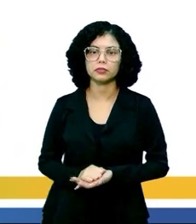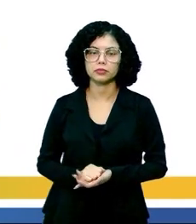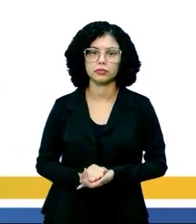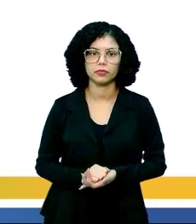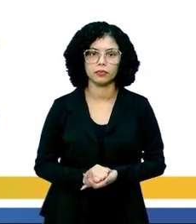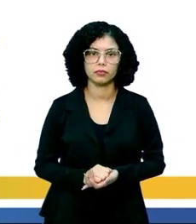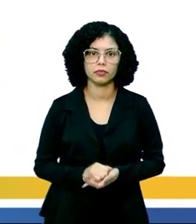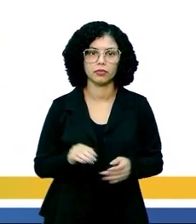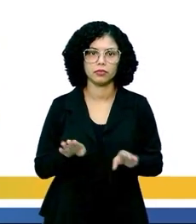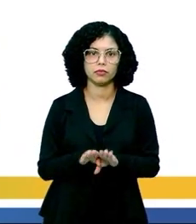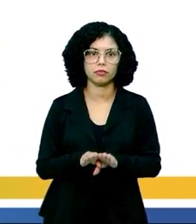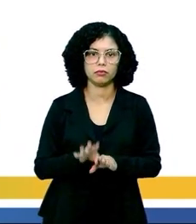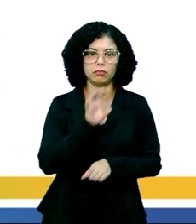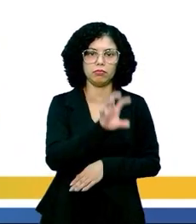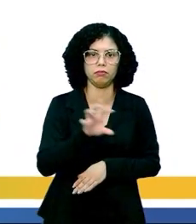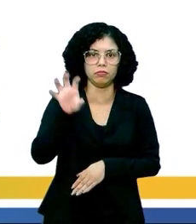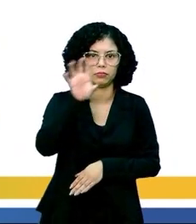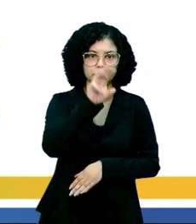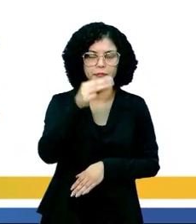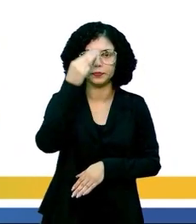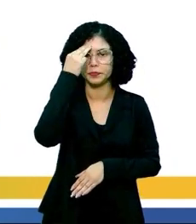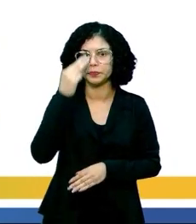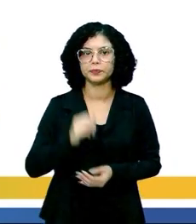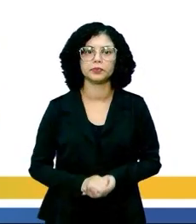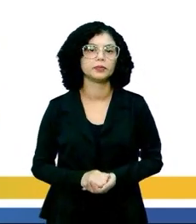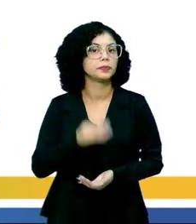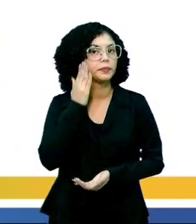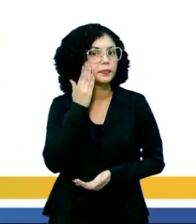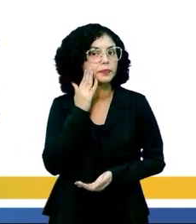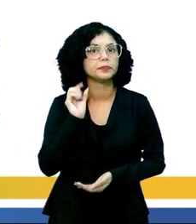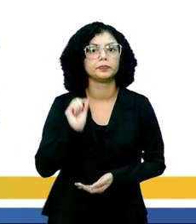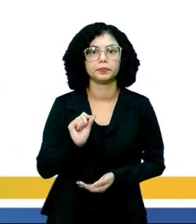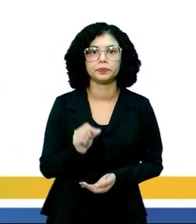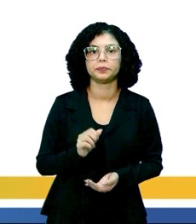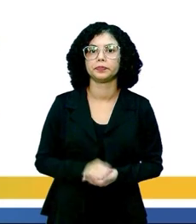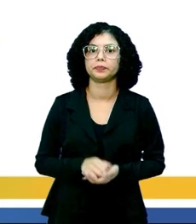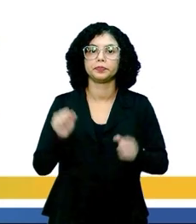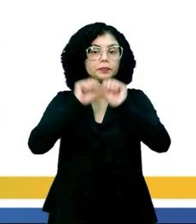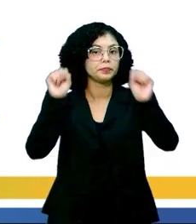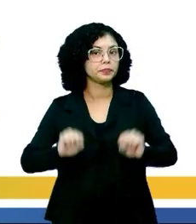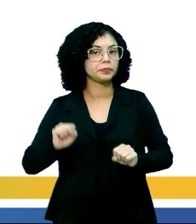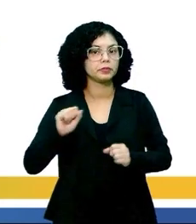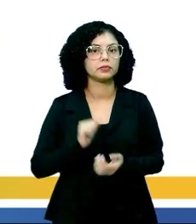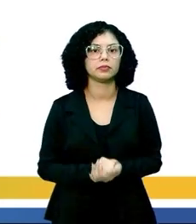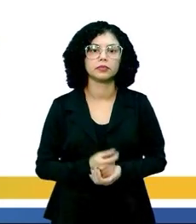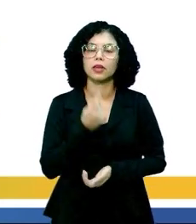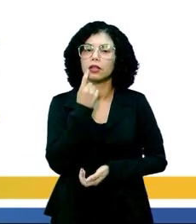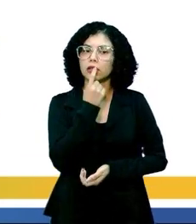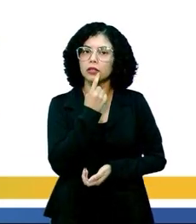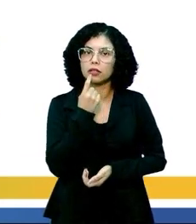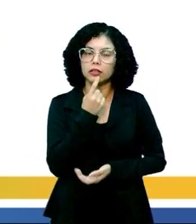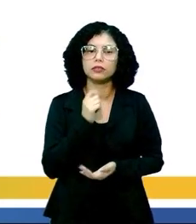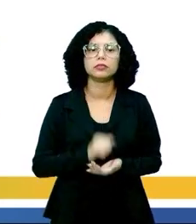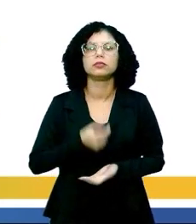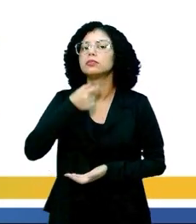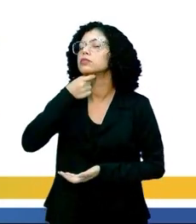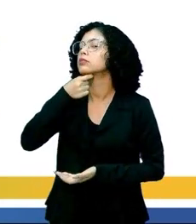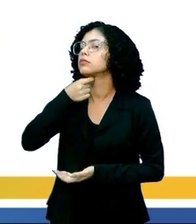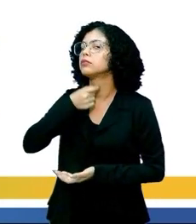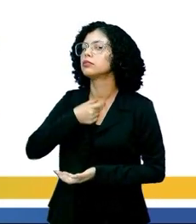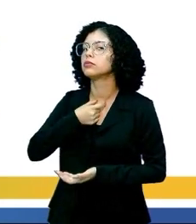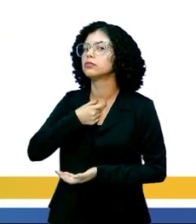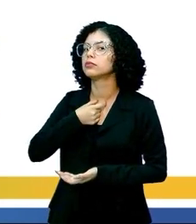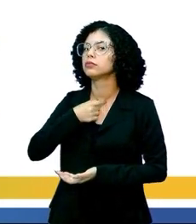mapa mental para vocês entenderem. O sistema digestório, temos a boca, faringe,